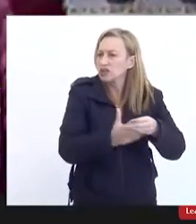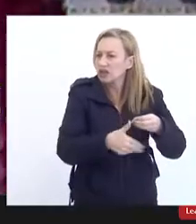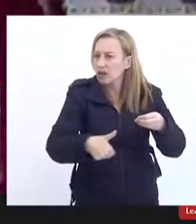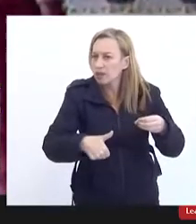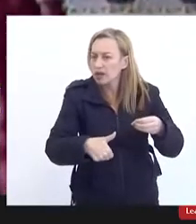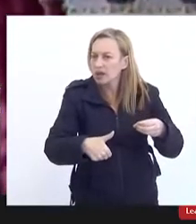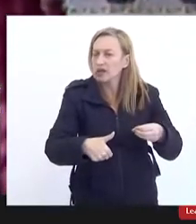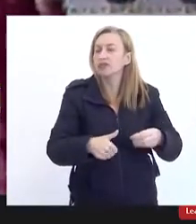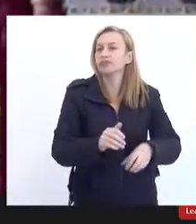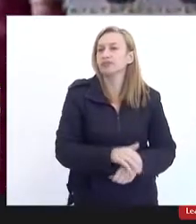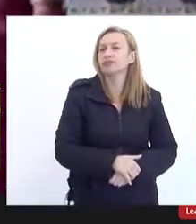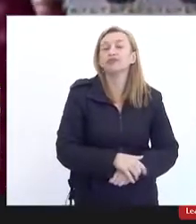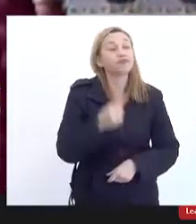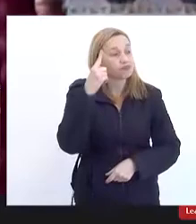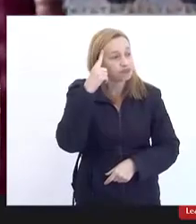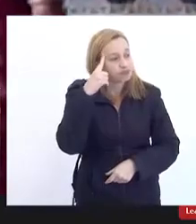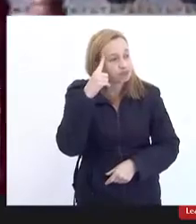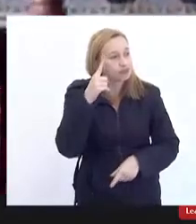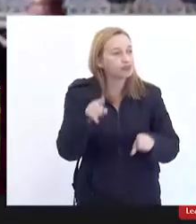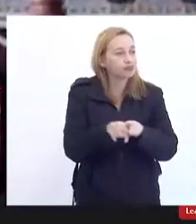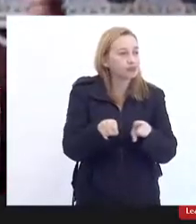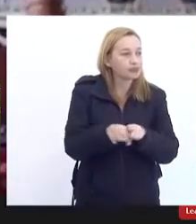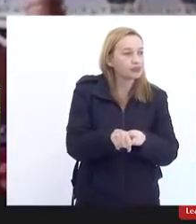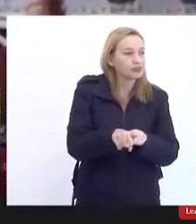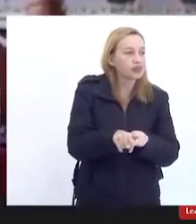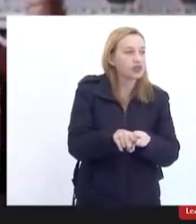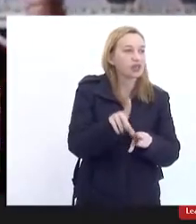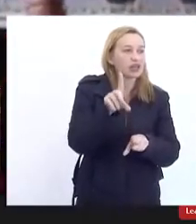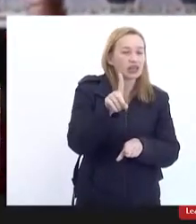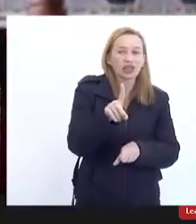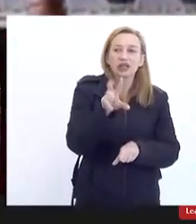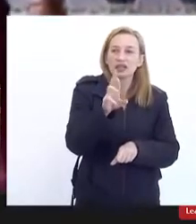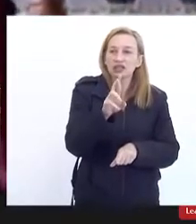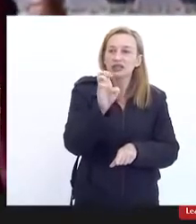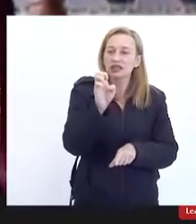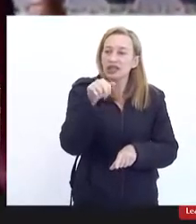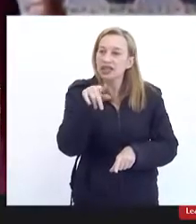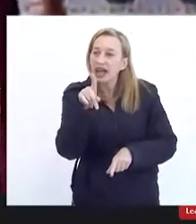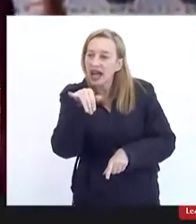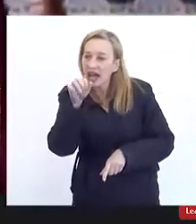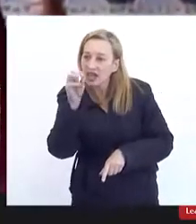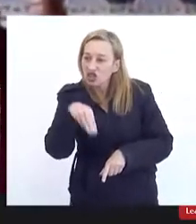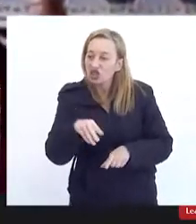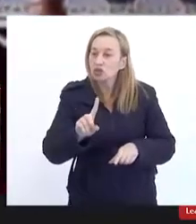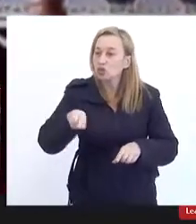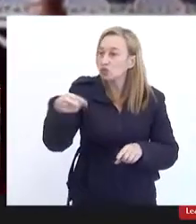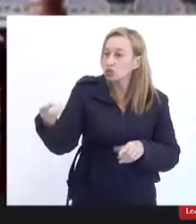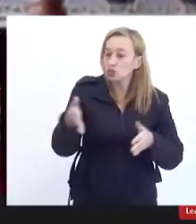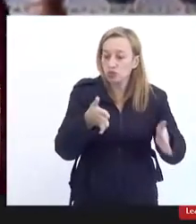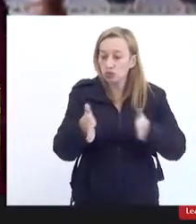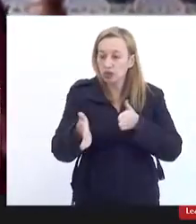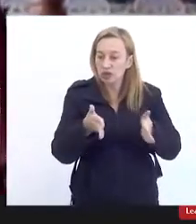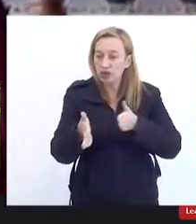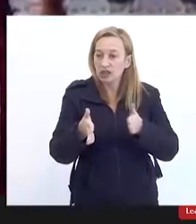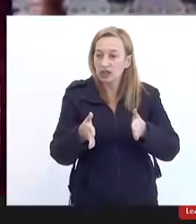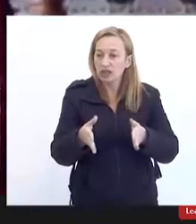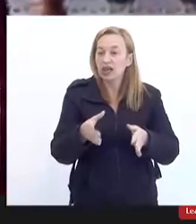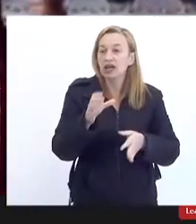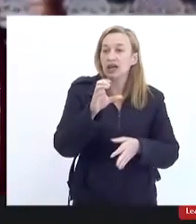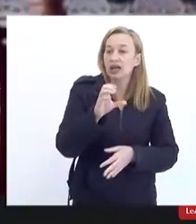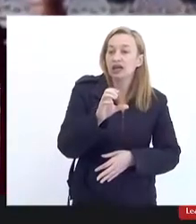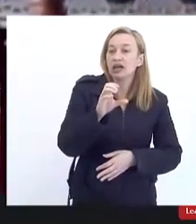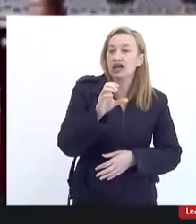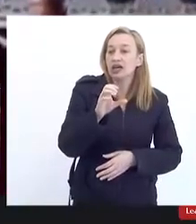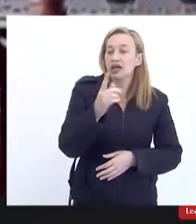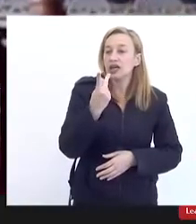é preciso pensar na drenagem é preciso pensar nos próximos períodos a crise hídrica vai